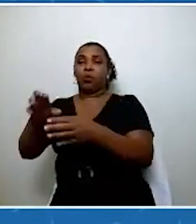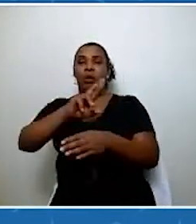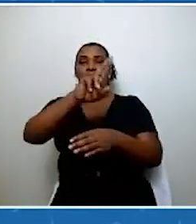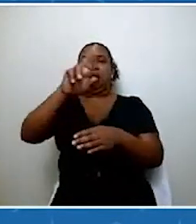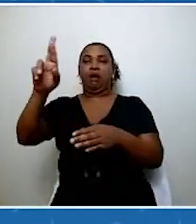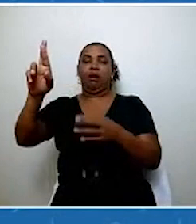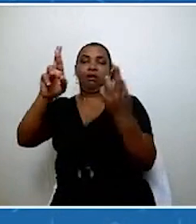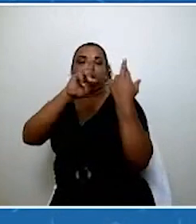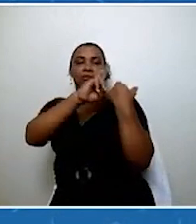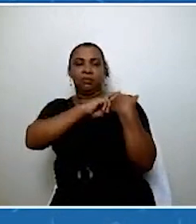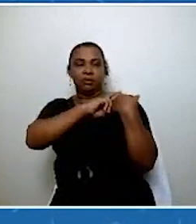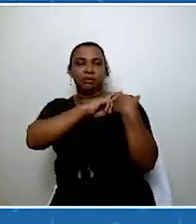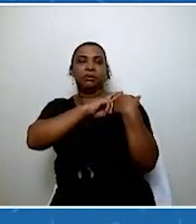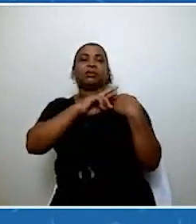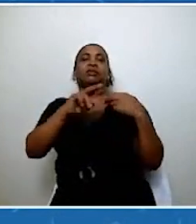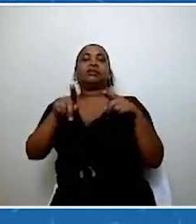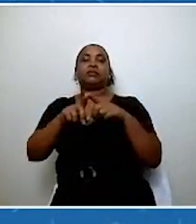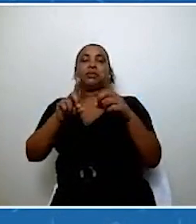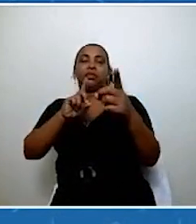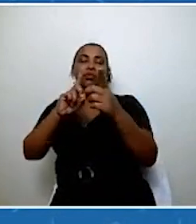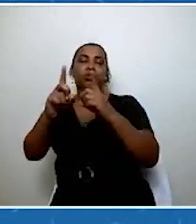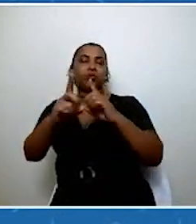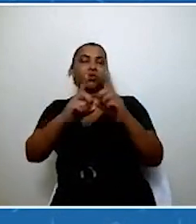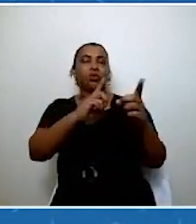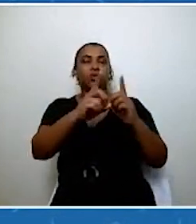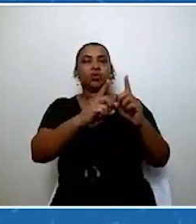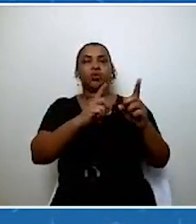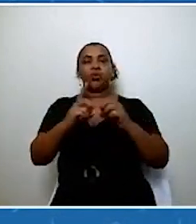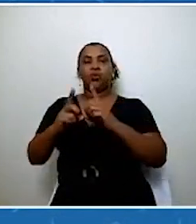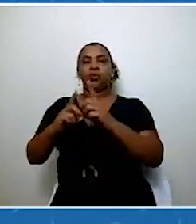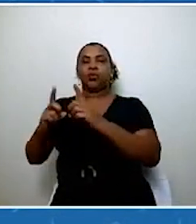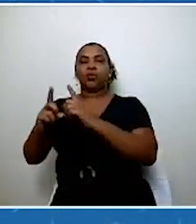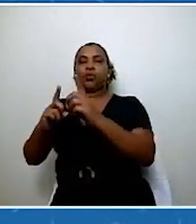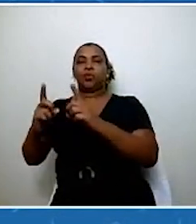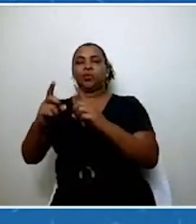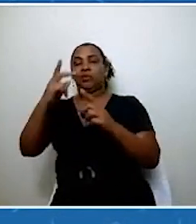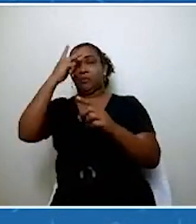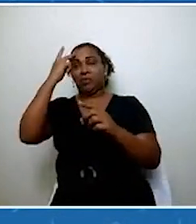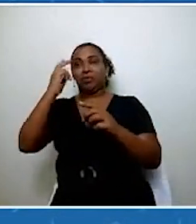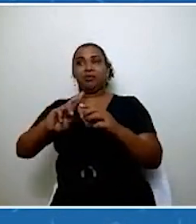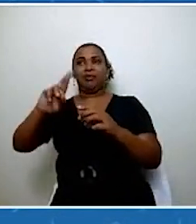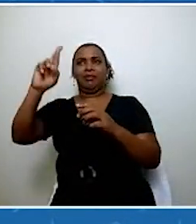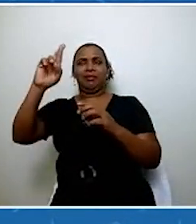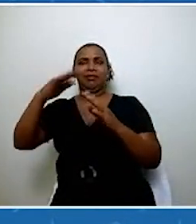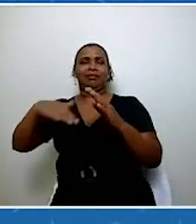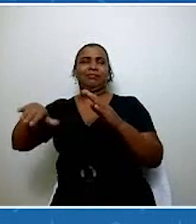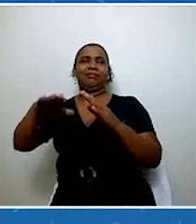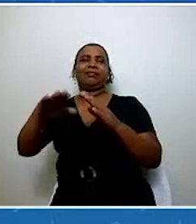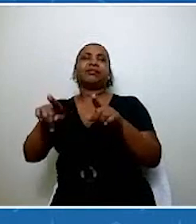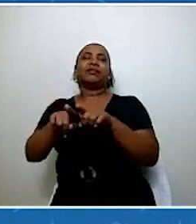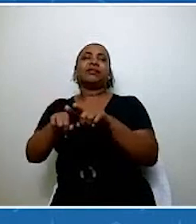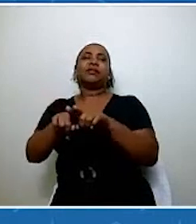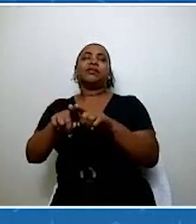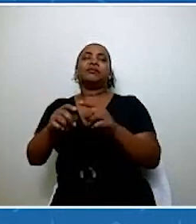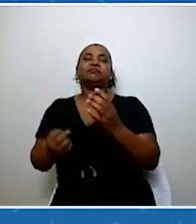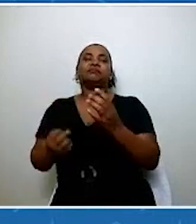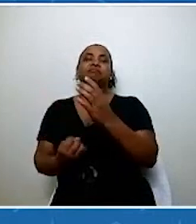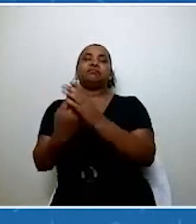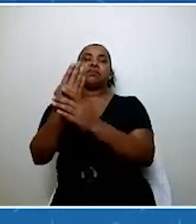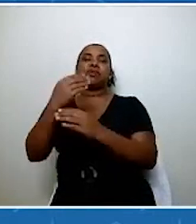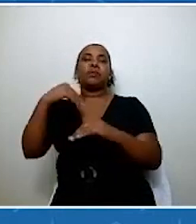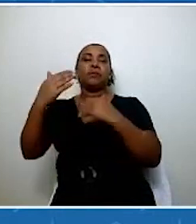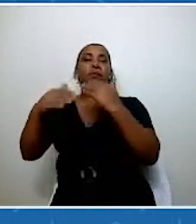dialogando, né, com quem está na ponta, né, criando também um processo aí de inclusão social, de